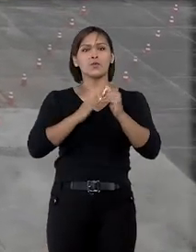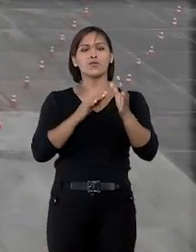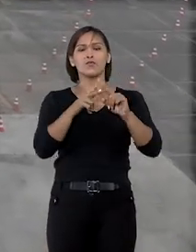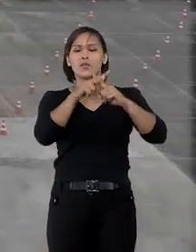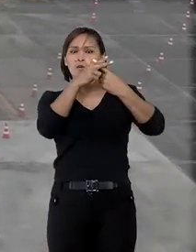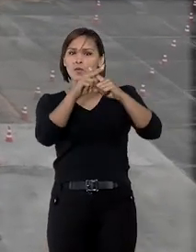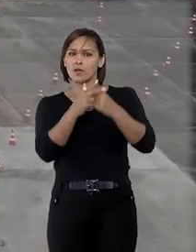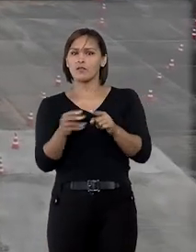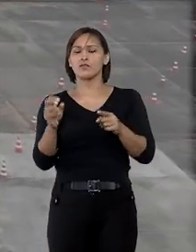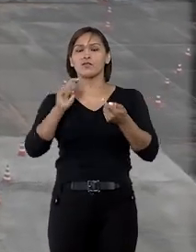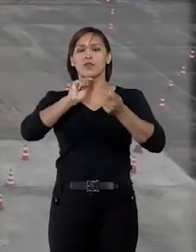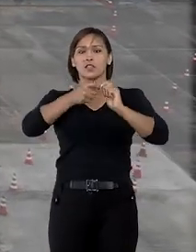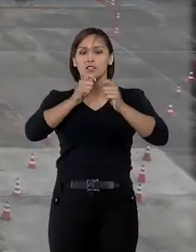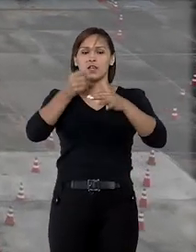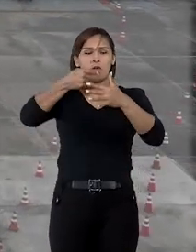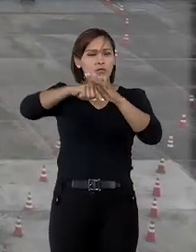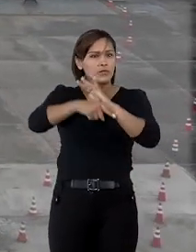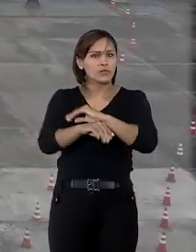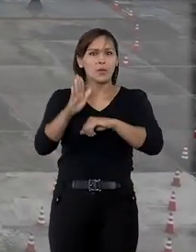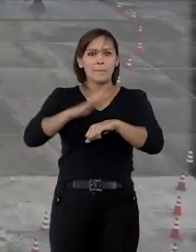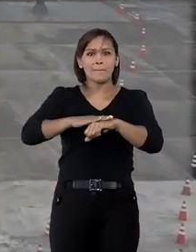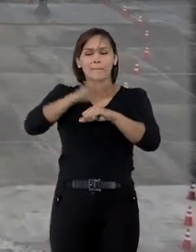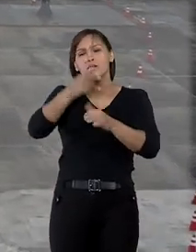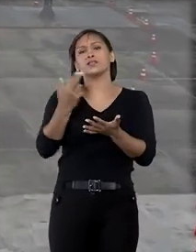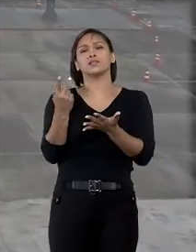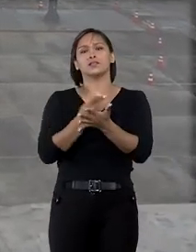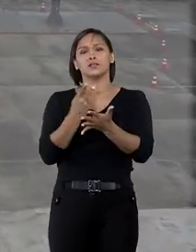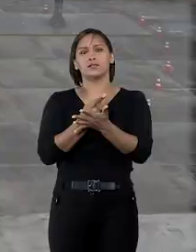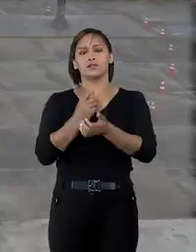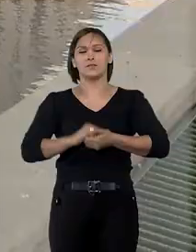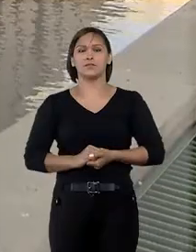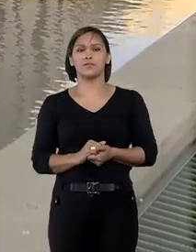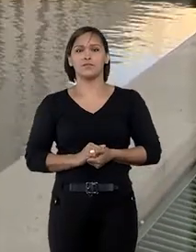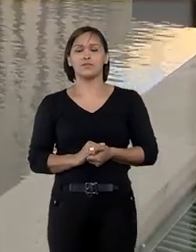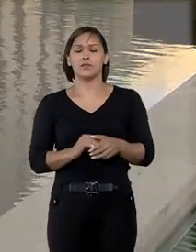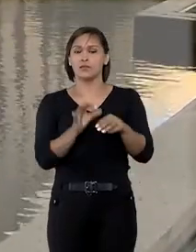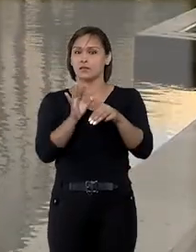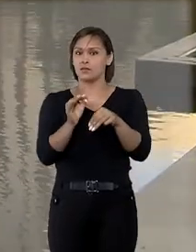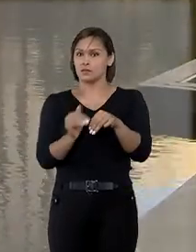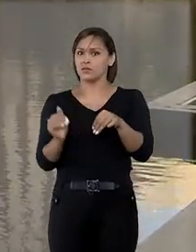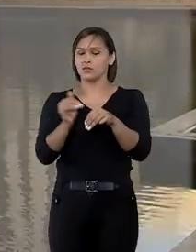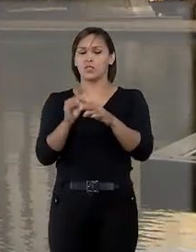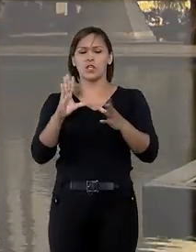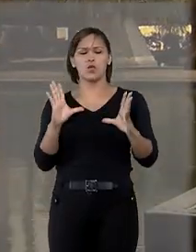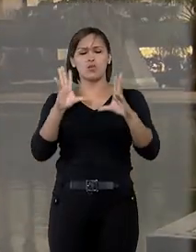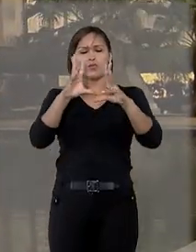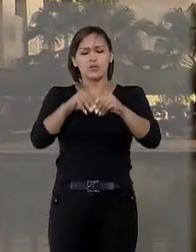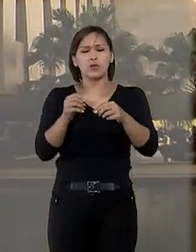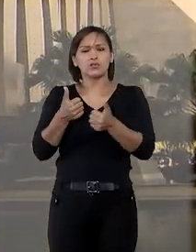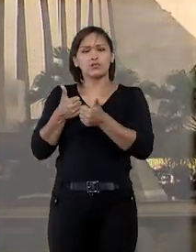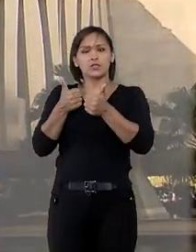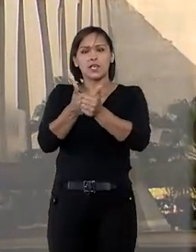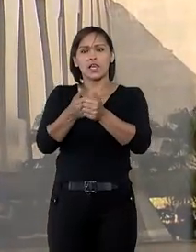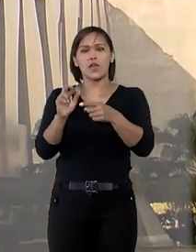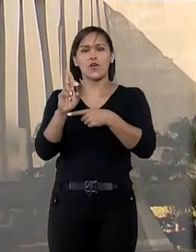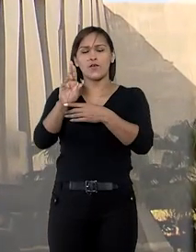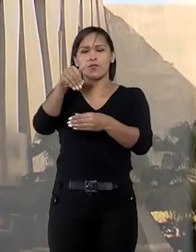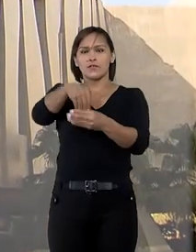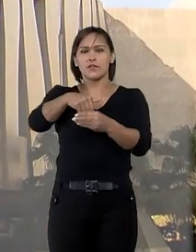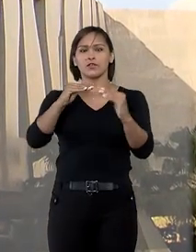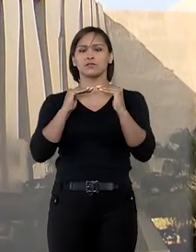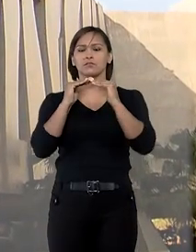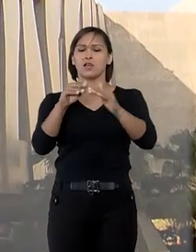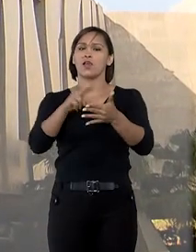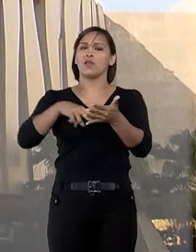administrativa que aprofundou ainda mais as irregularidades. Os ministros, por unanimidade, seguiram o voto do relator,